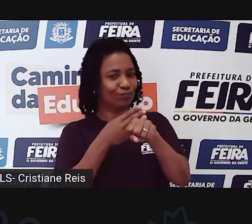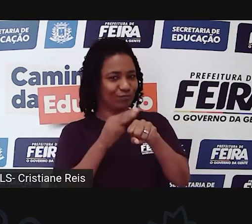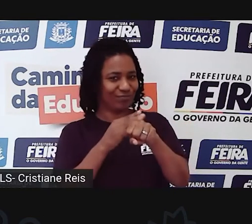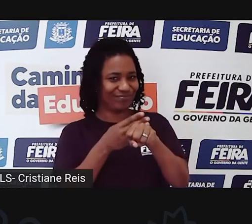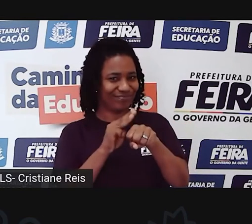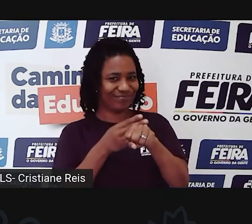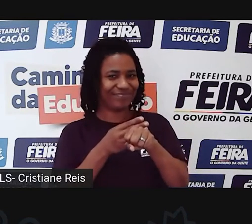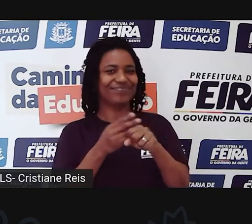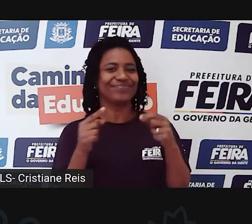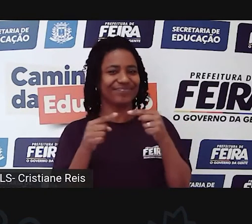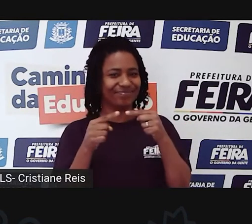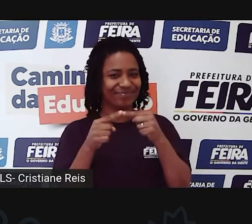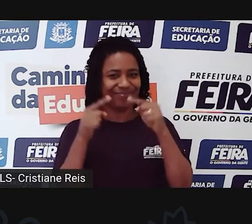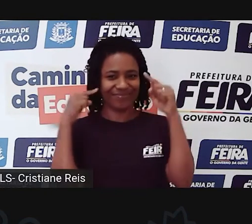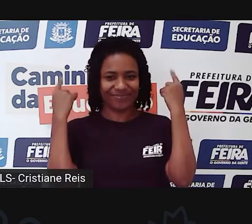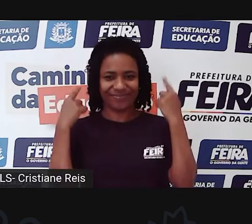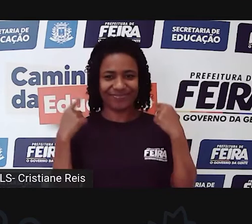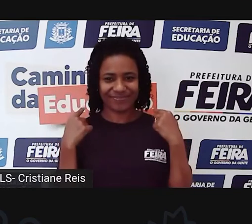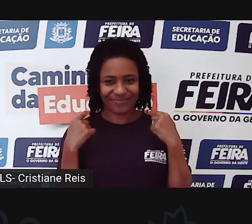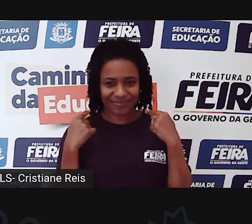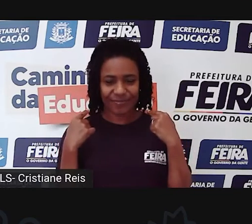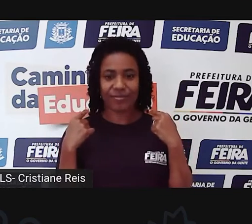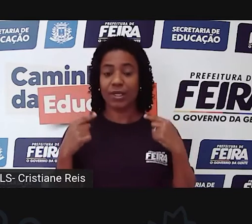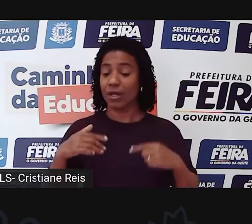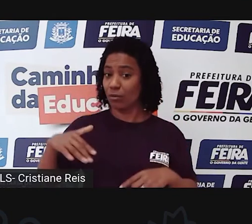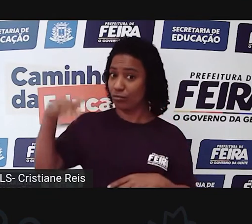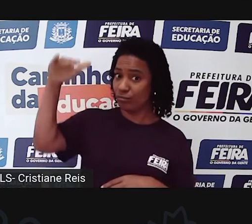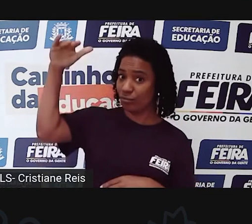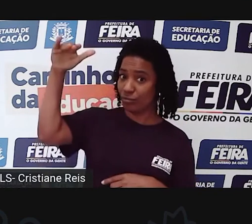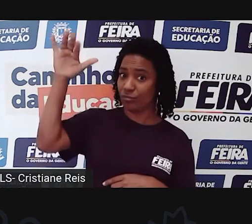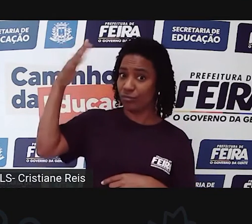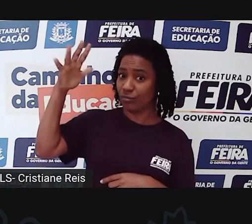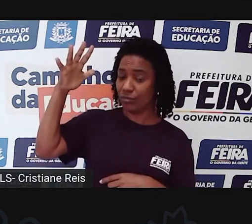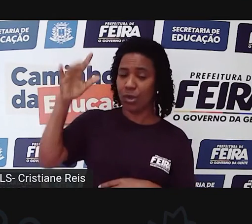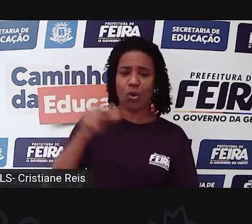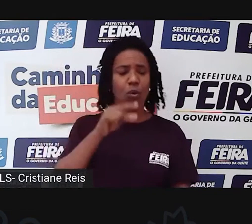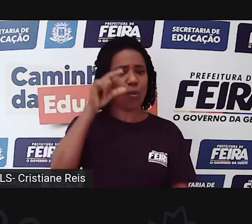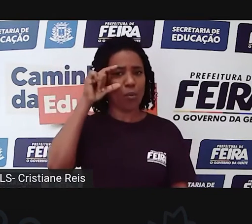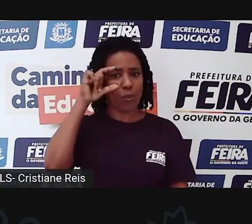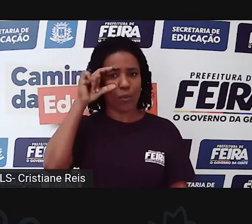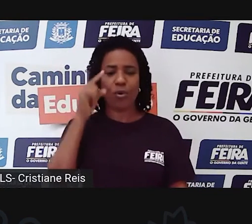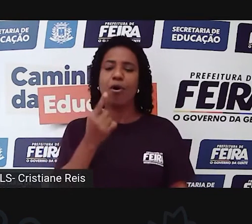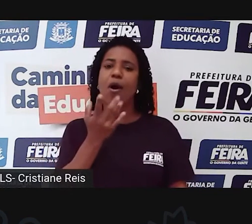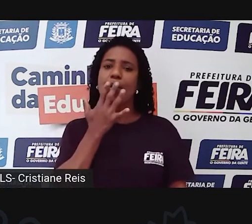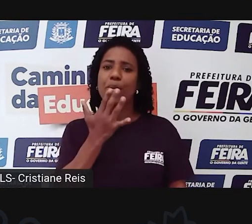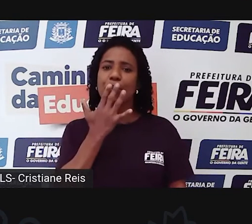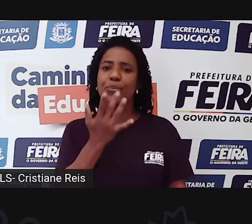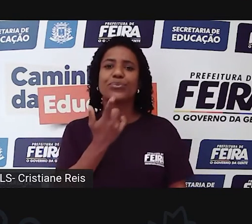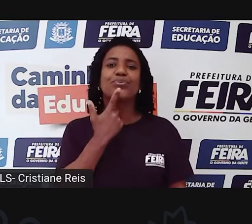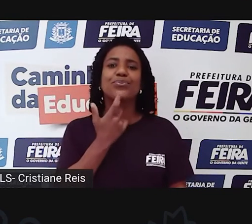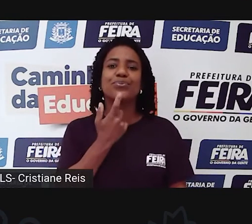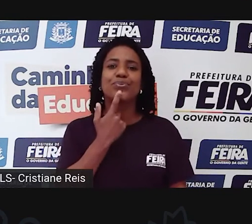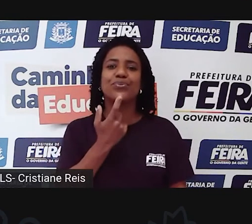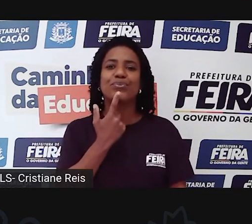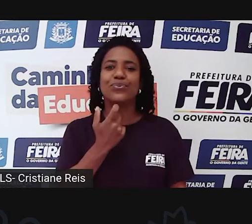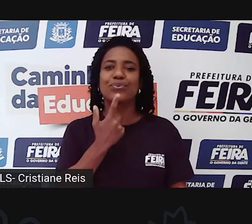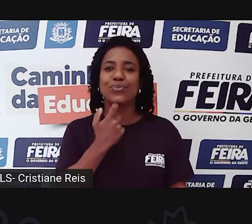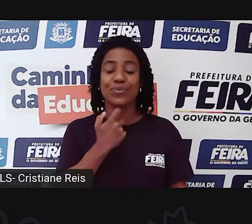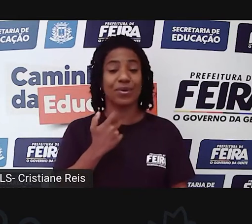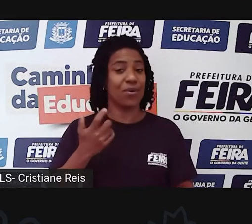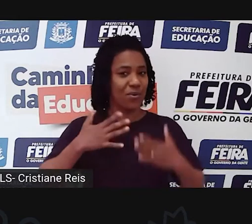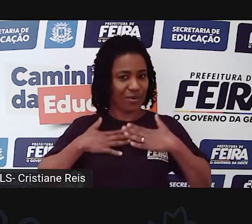estatura é média, eu uso óculos com haste vermelha. Hoje estou usando uma blusa